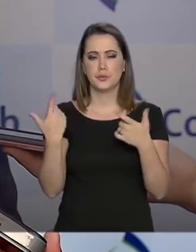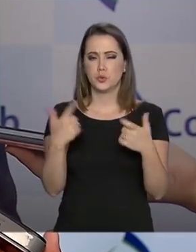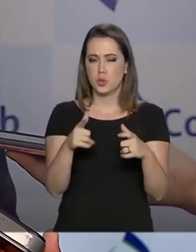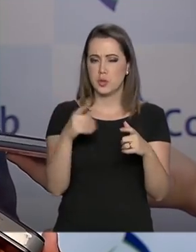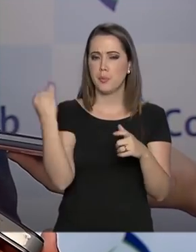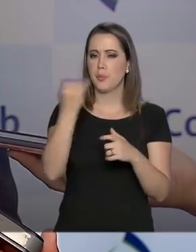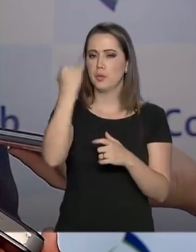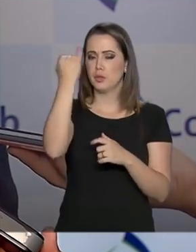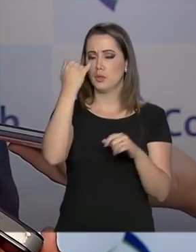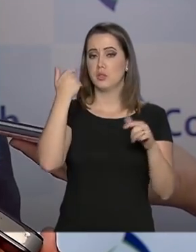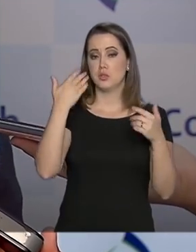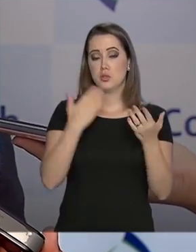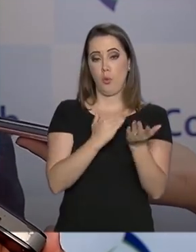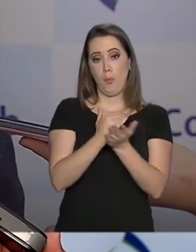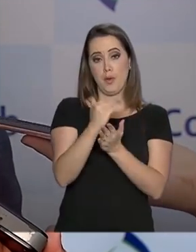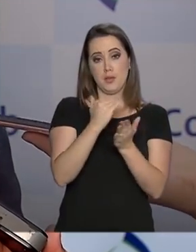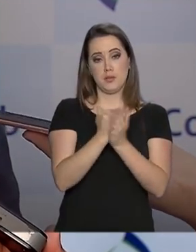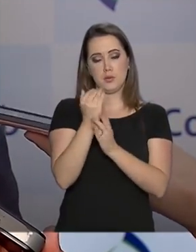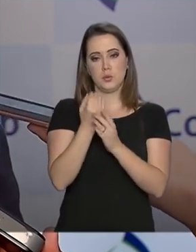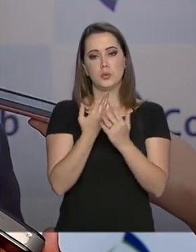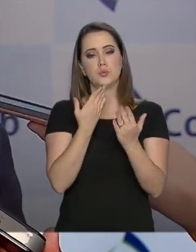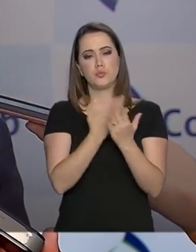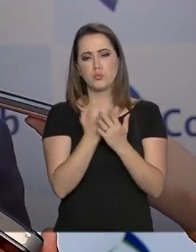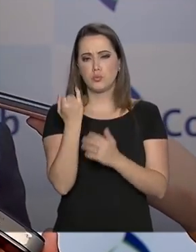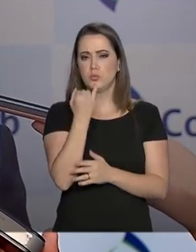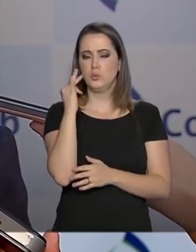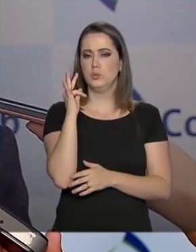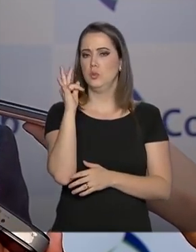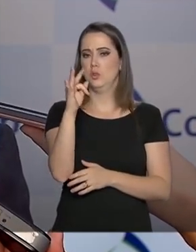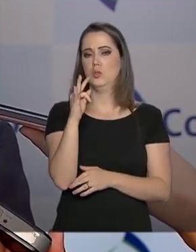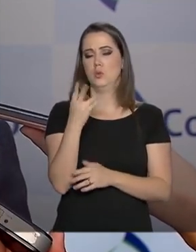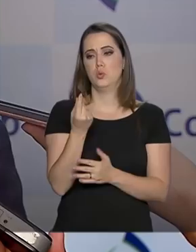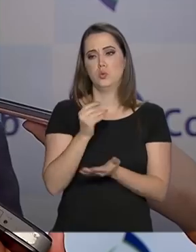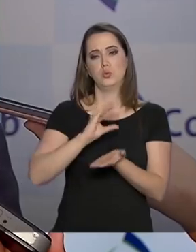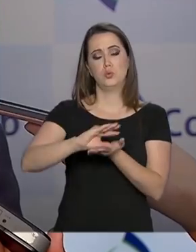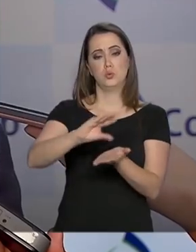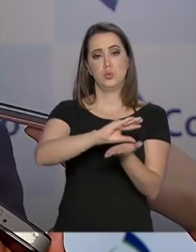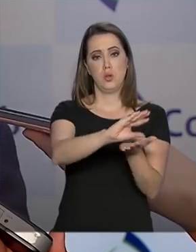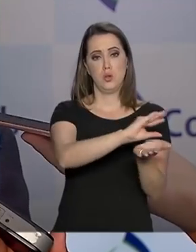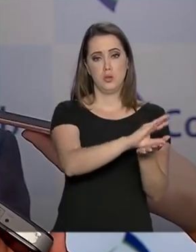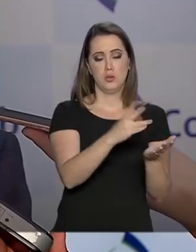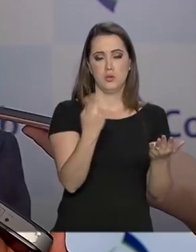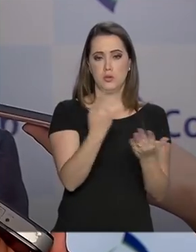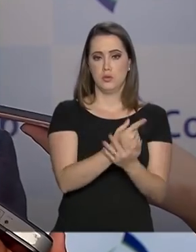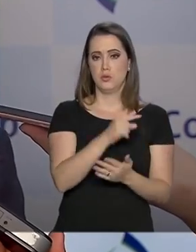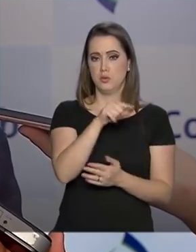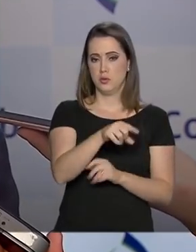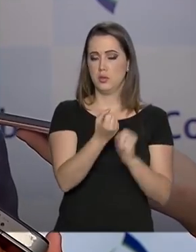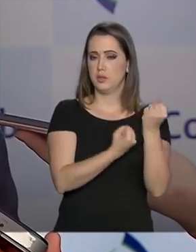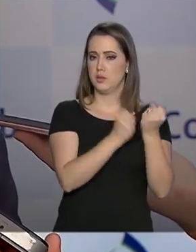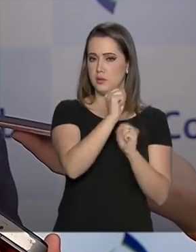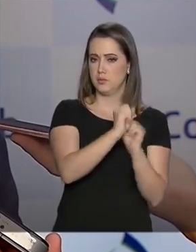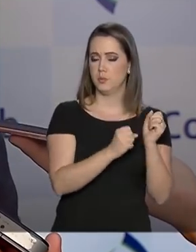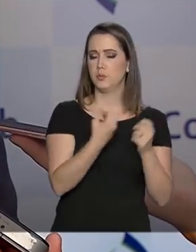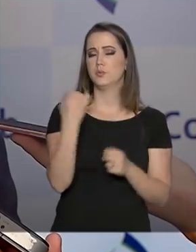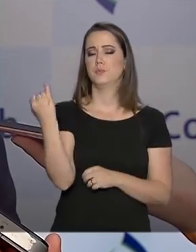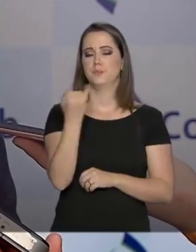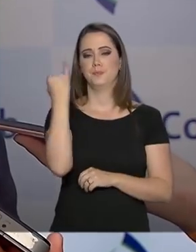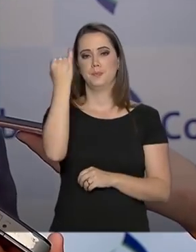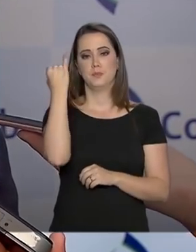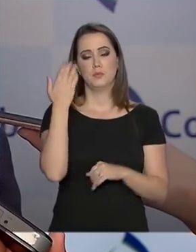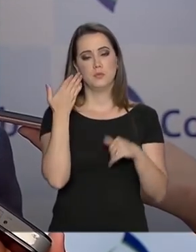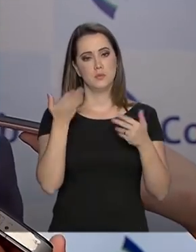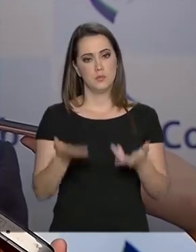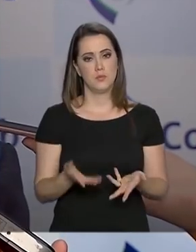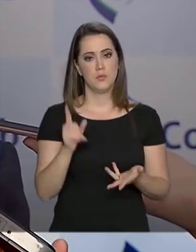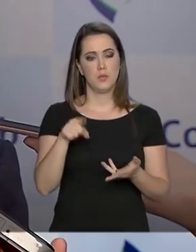mercado que está se criando, bastante promissor. Os investimentos que estão sendo feitos nessa indústria são bastante expressivos.